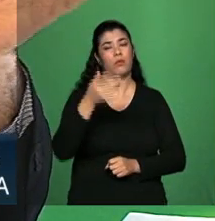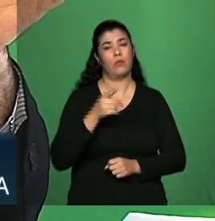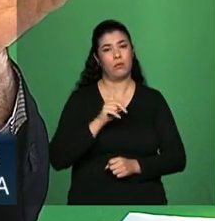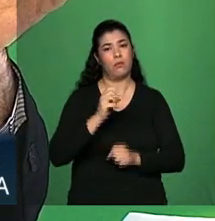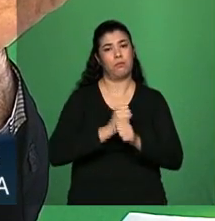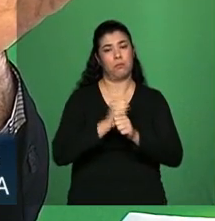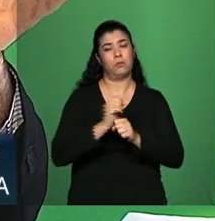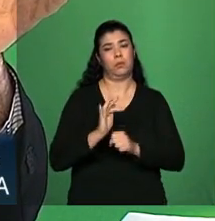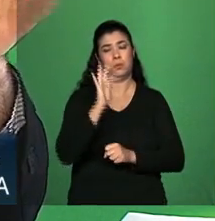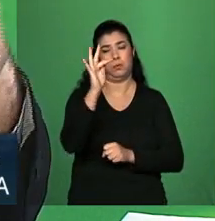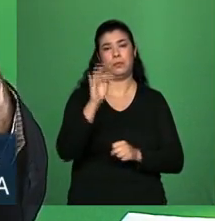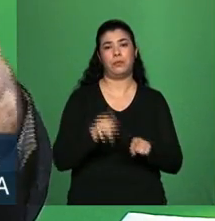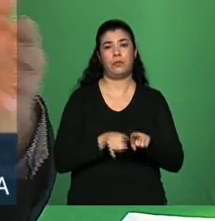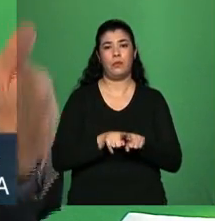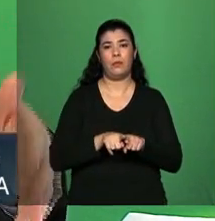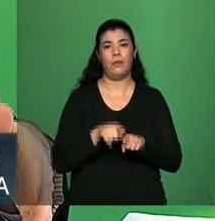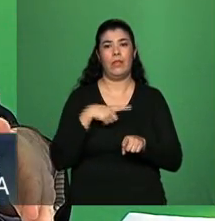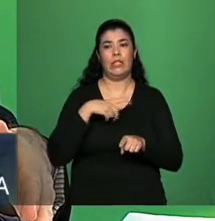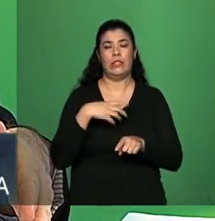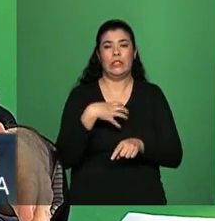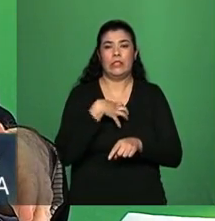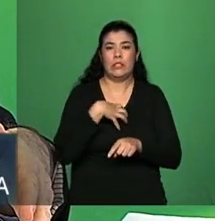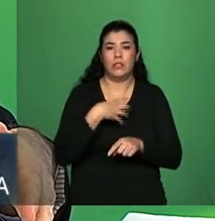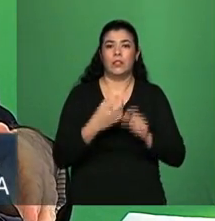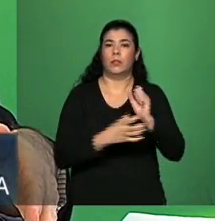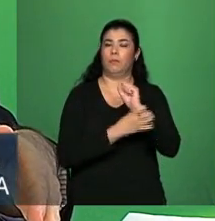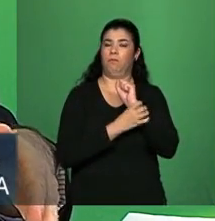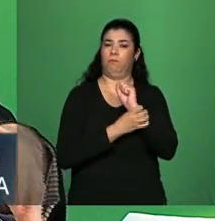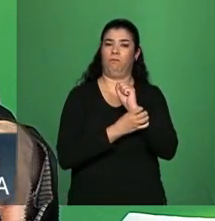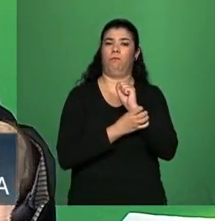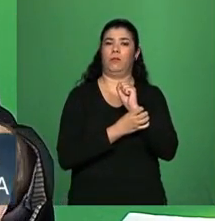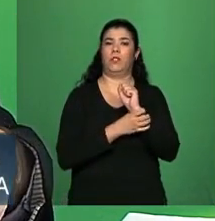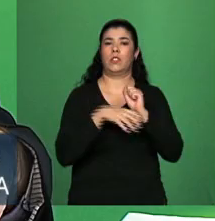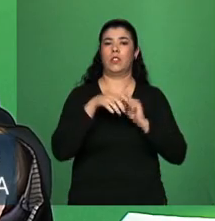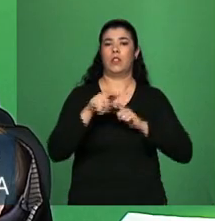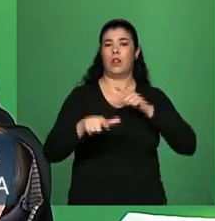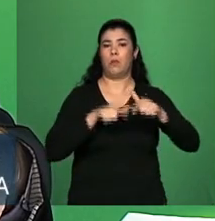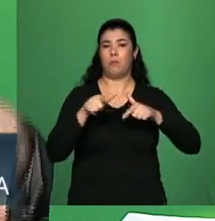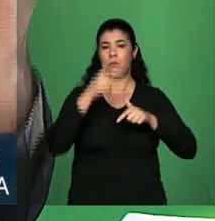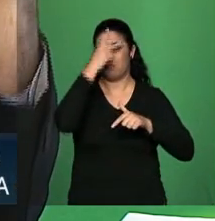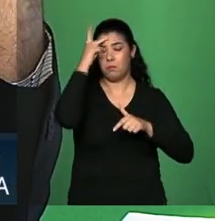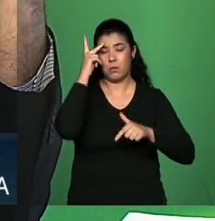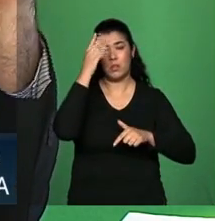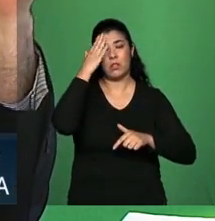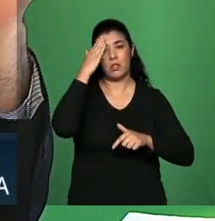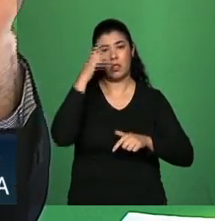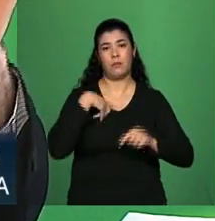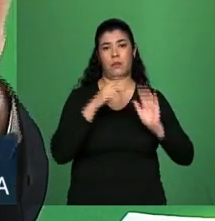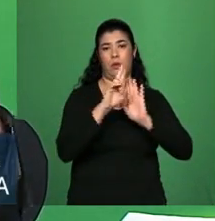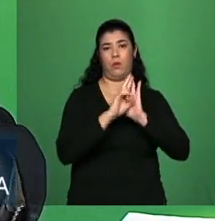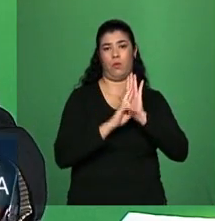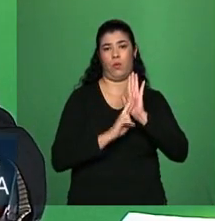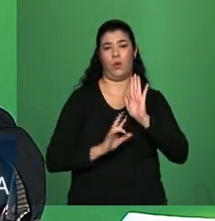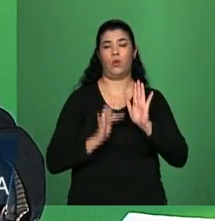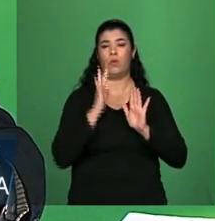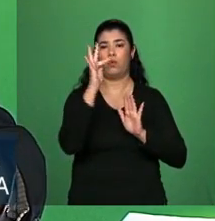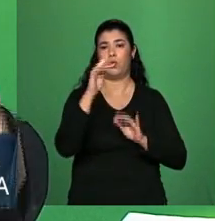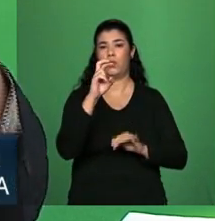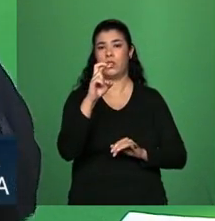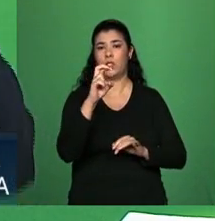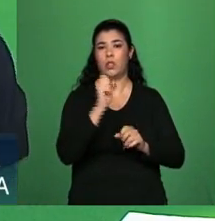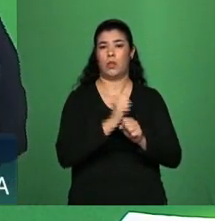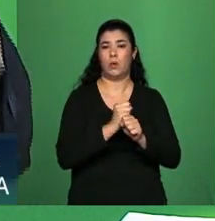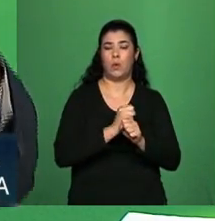cria um quadro de segurança para o trabalhador que sabe quais são as regras para os próximos cinco, dez